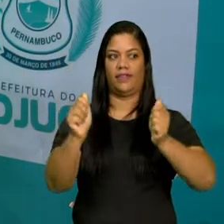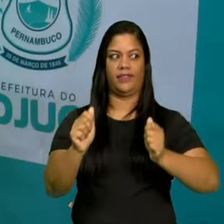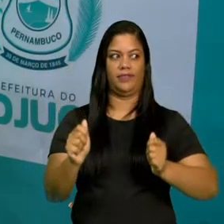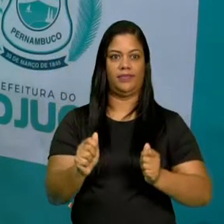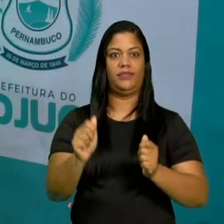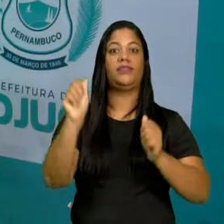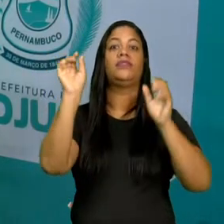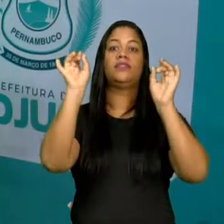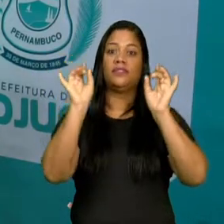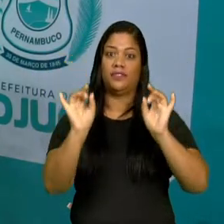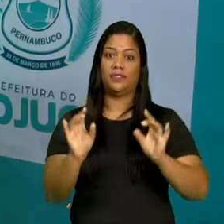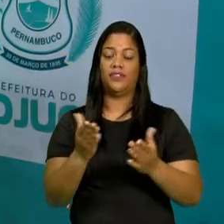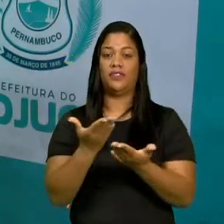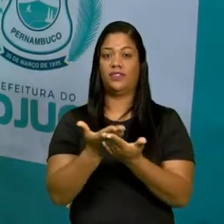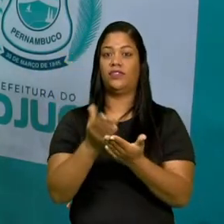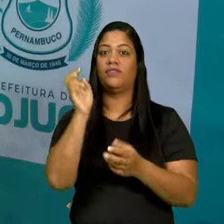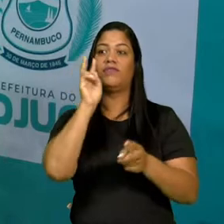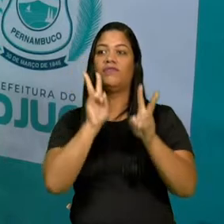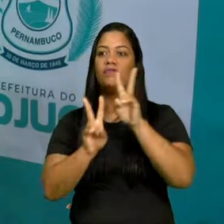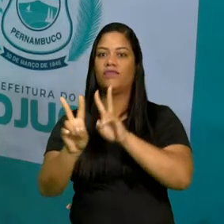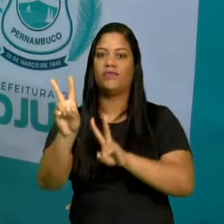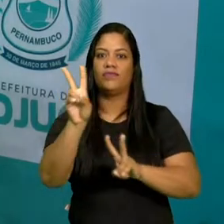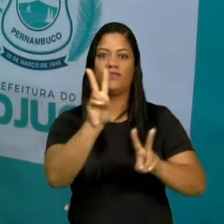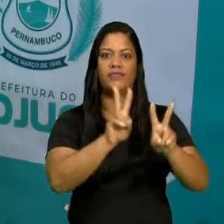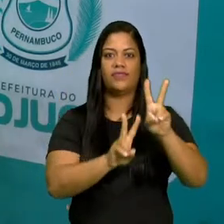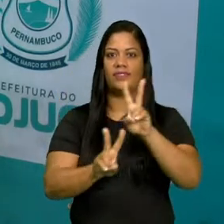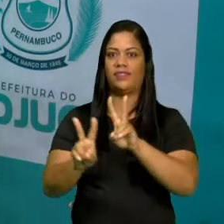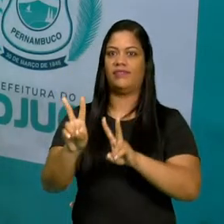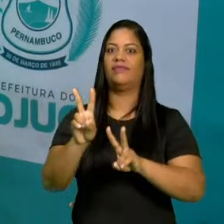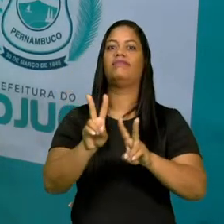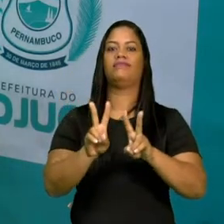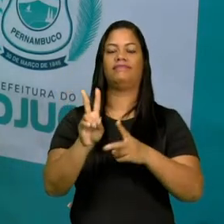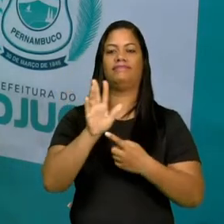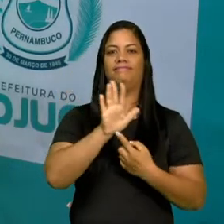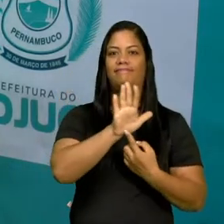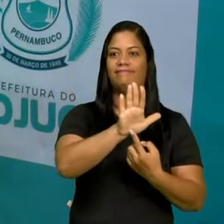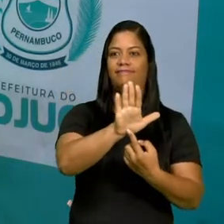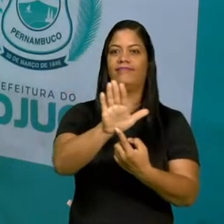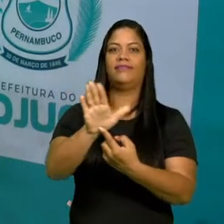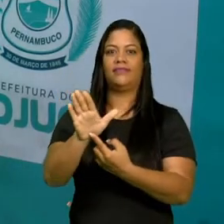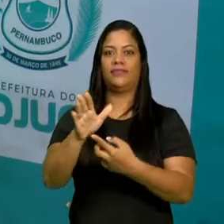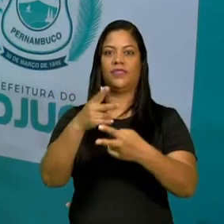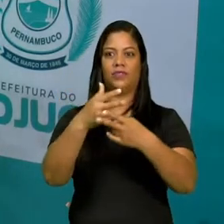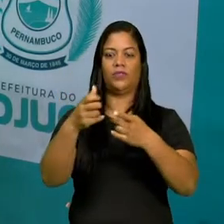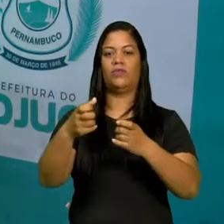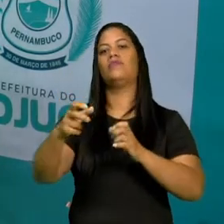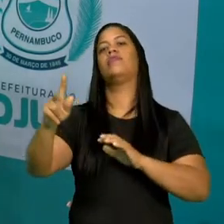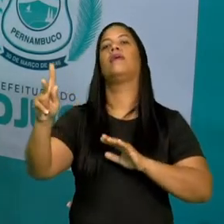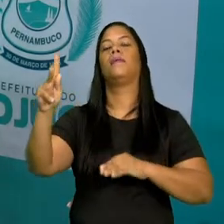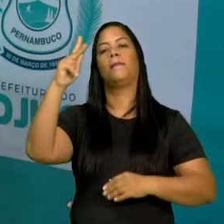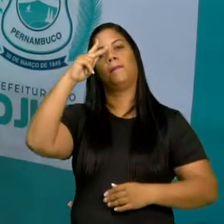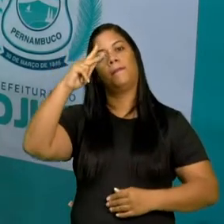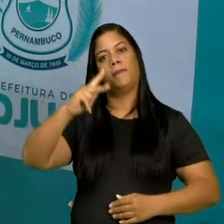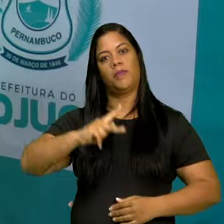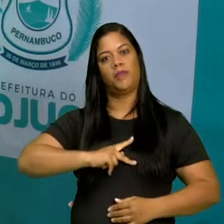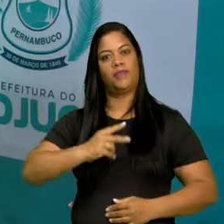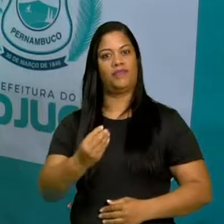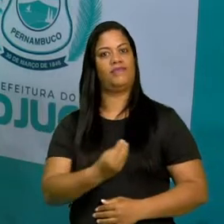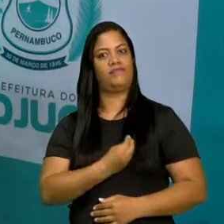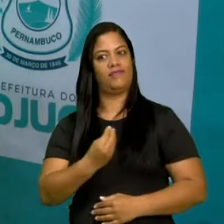especialmente nas artes visuais, que não representa objetos próprios da nossa realidade.